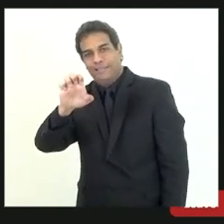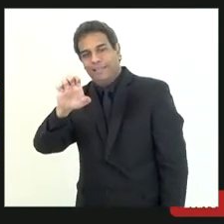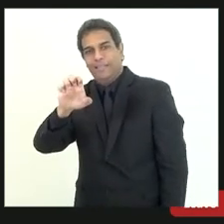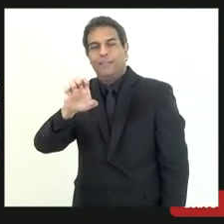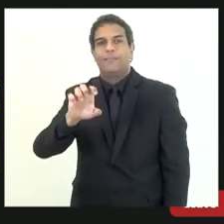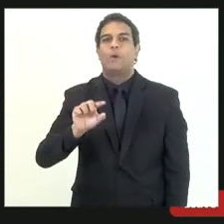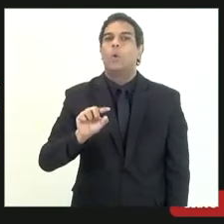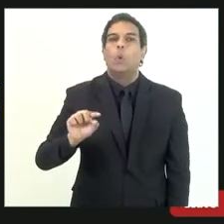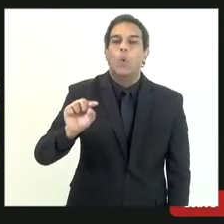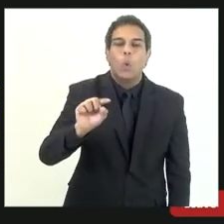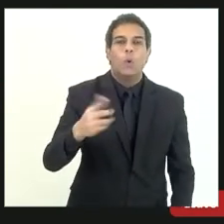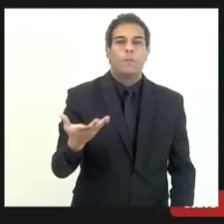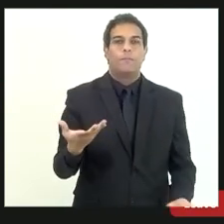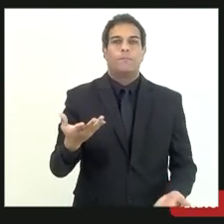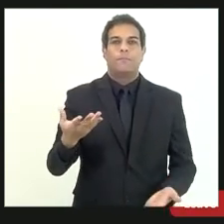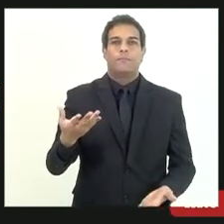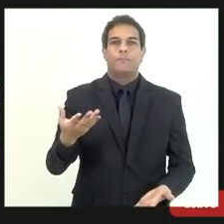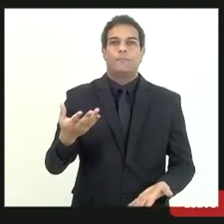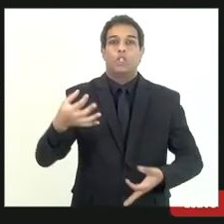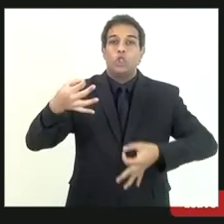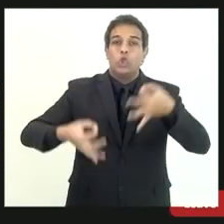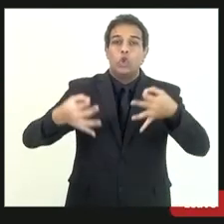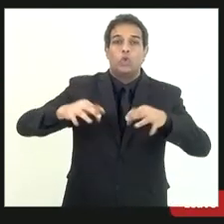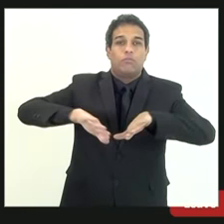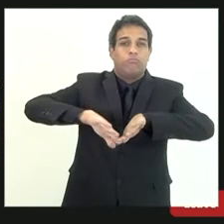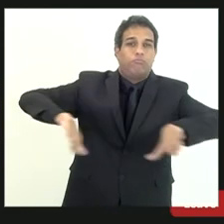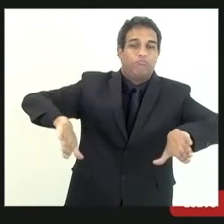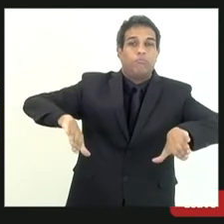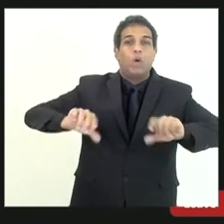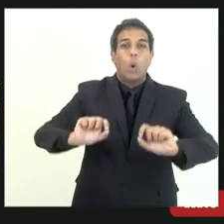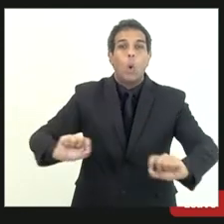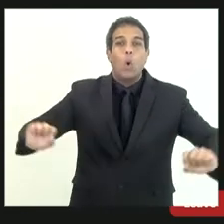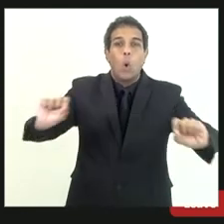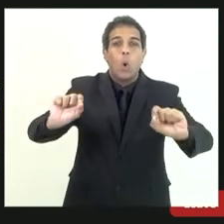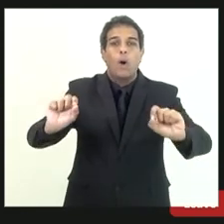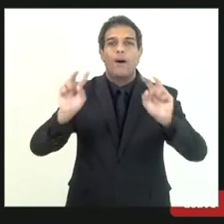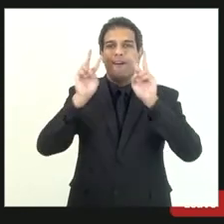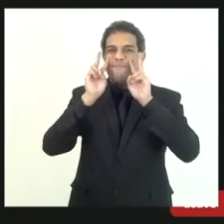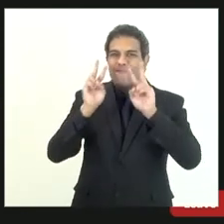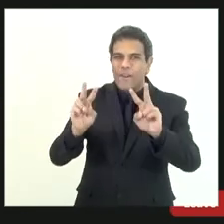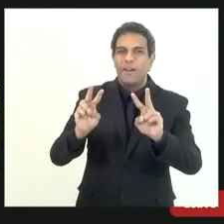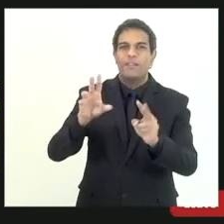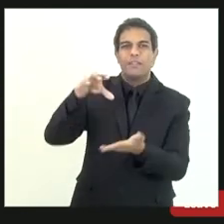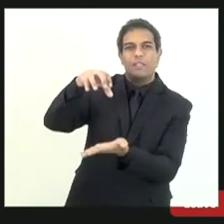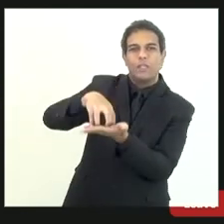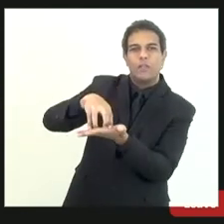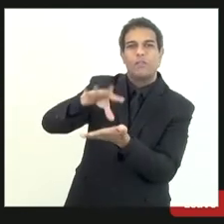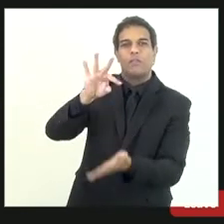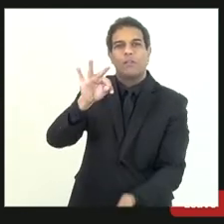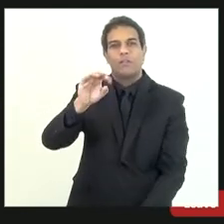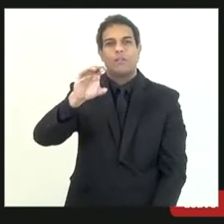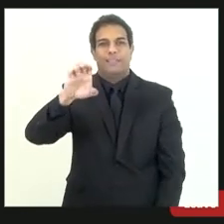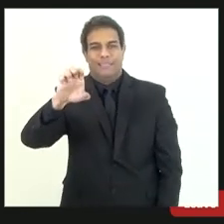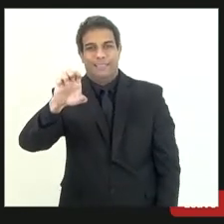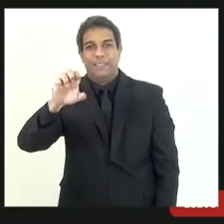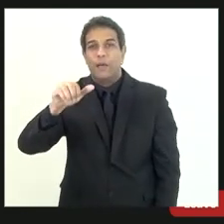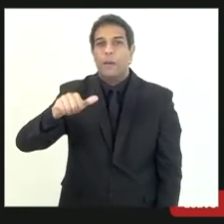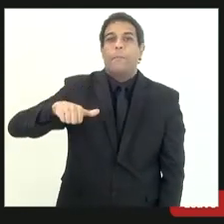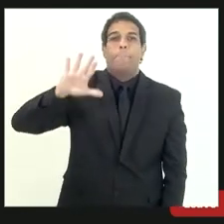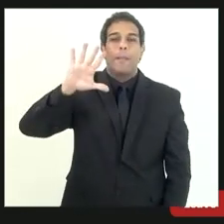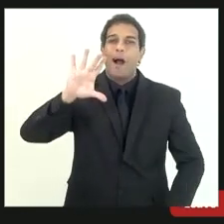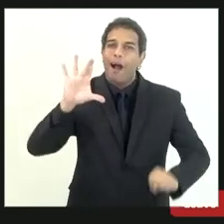me expuir em qualquer questão jurisdicional a ideia seria apenas a gente conseguir maior